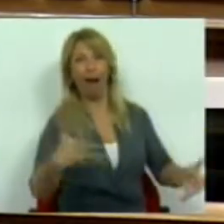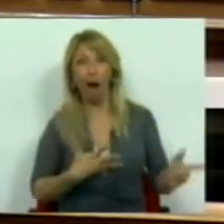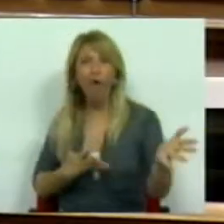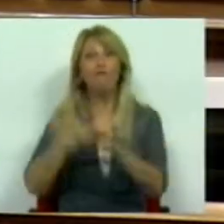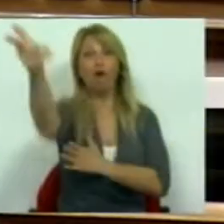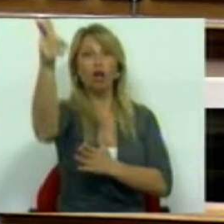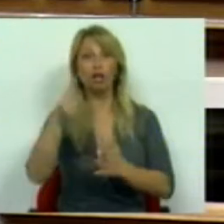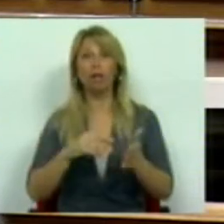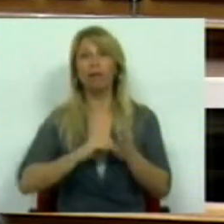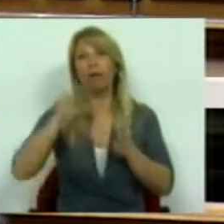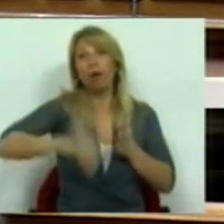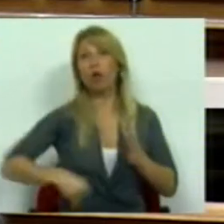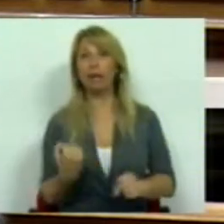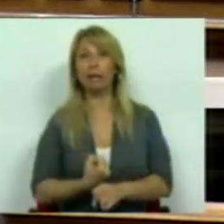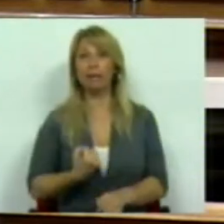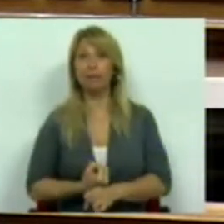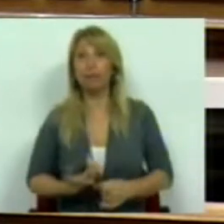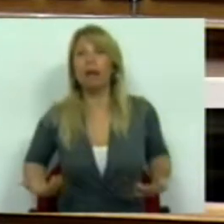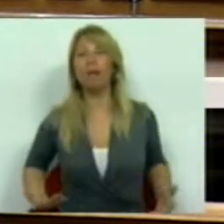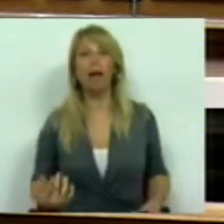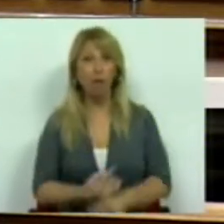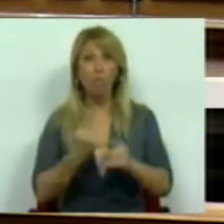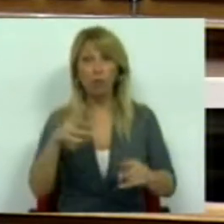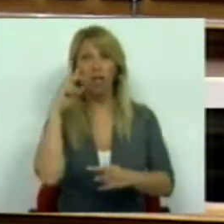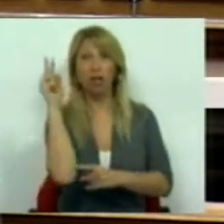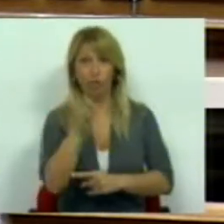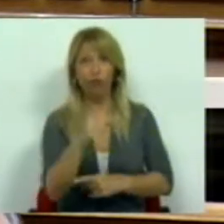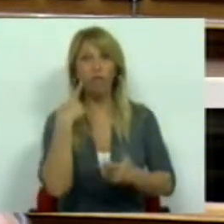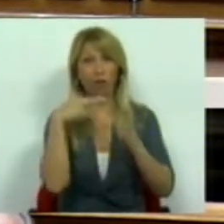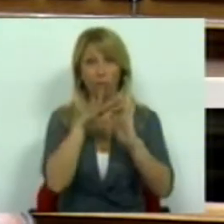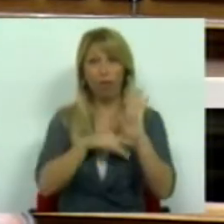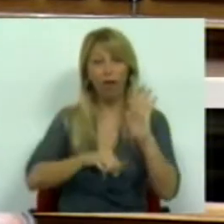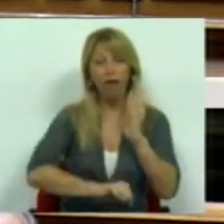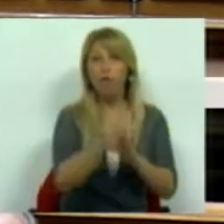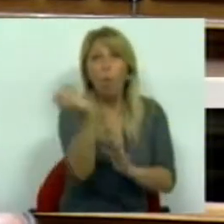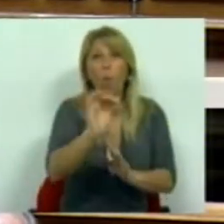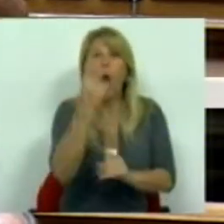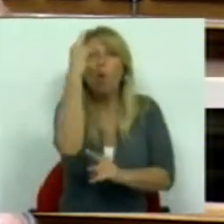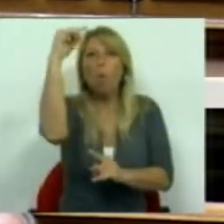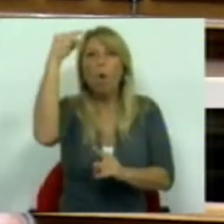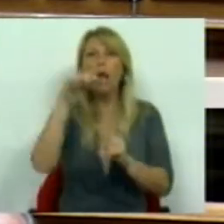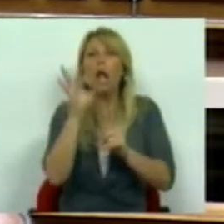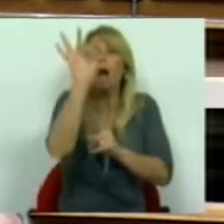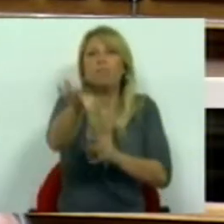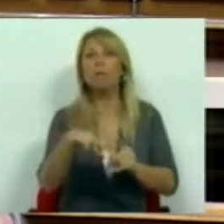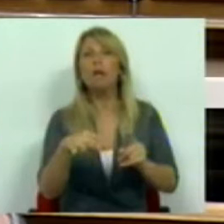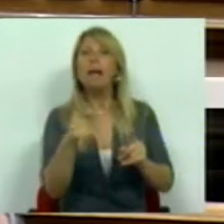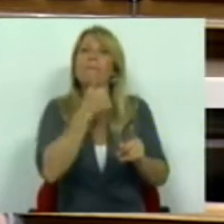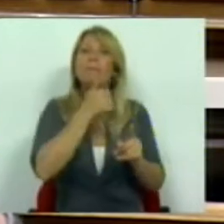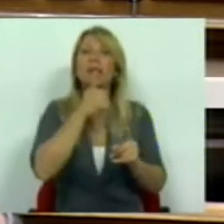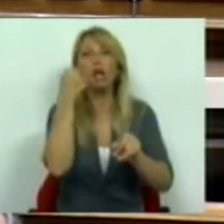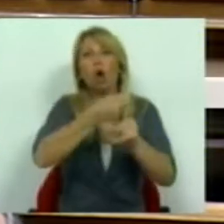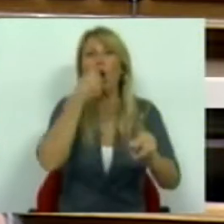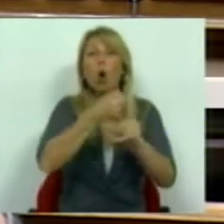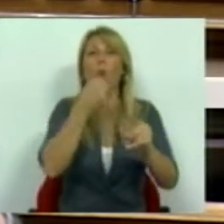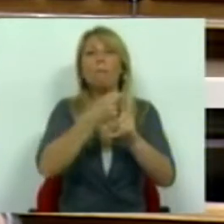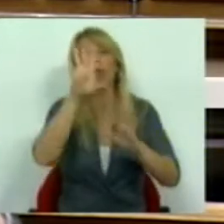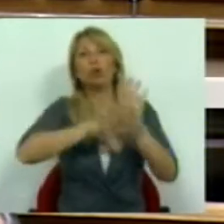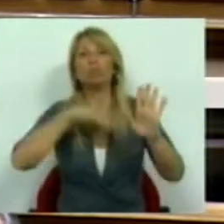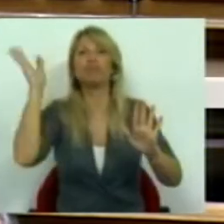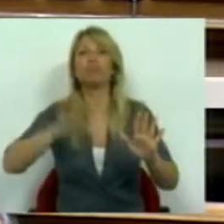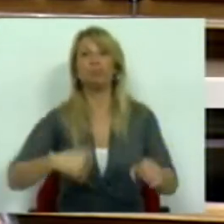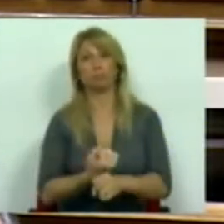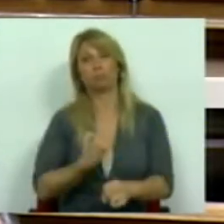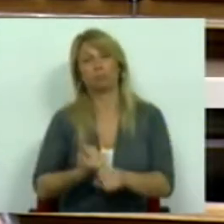seu programa de governo nenhuma medida, nenhuma, apresenta de combate à precariedade. Aliás, o PSD até acha que é melhor o emprego